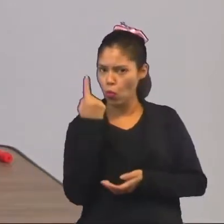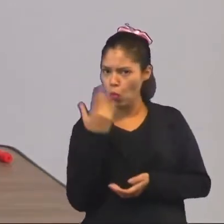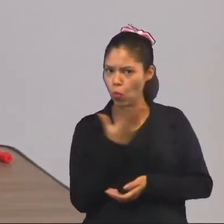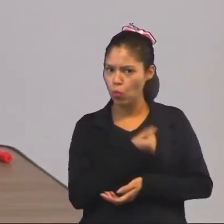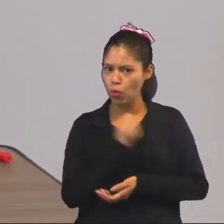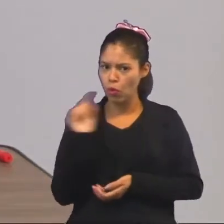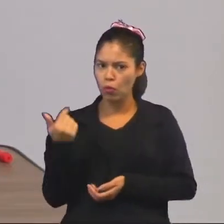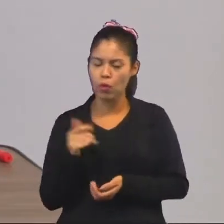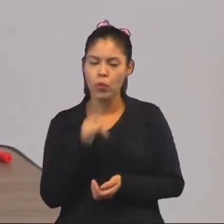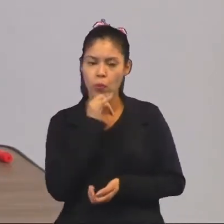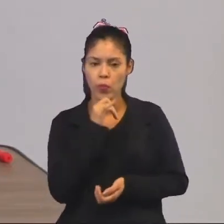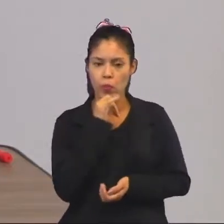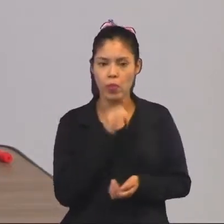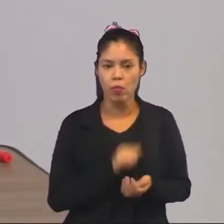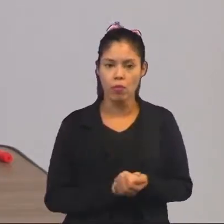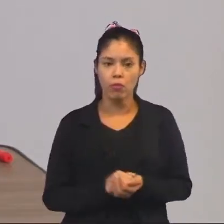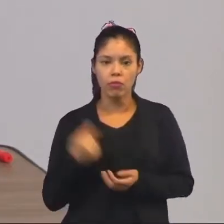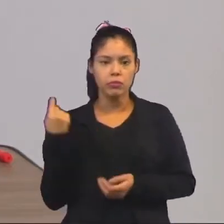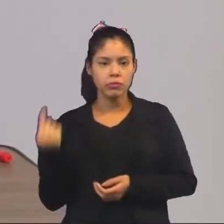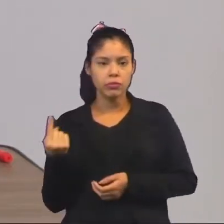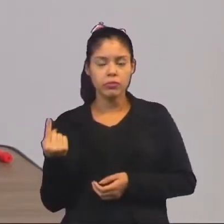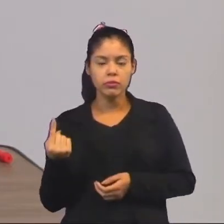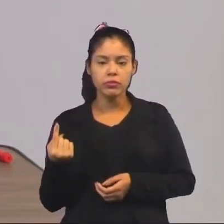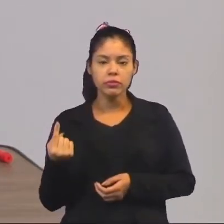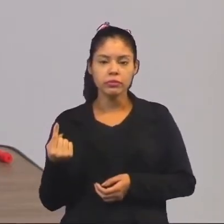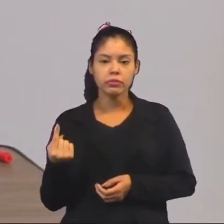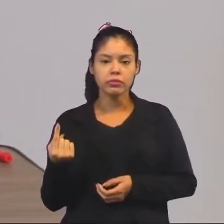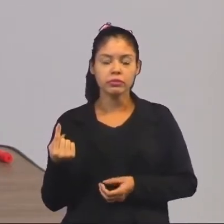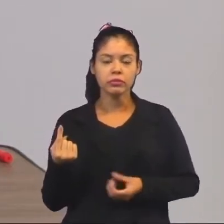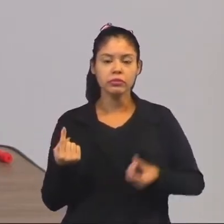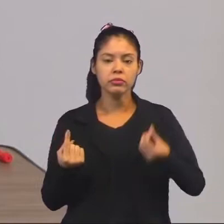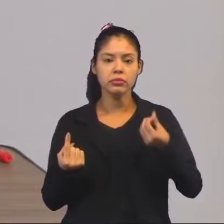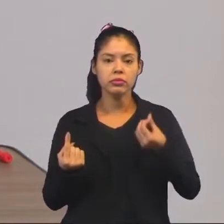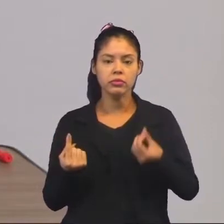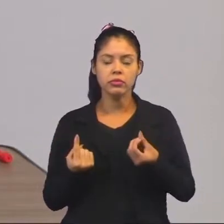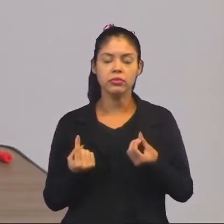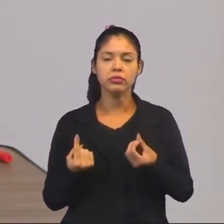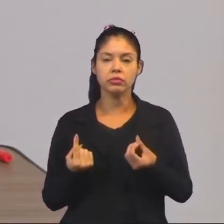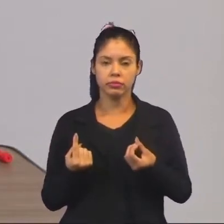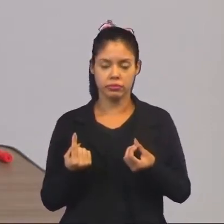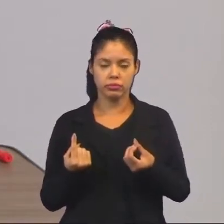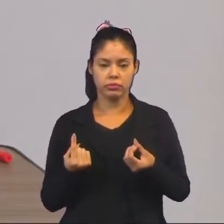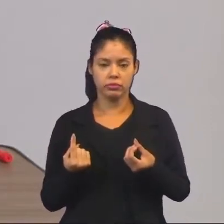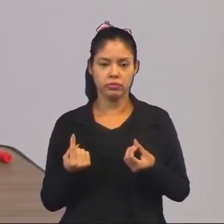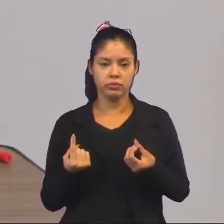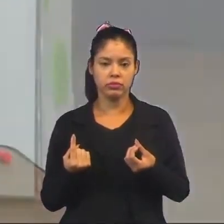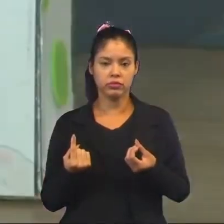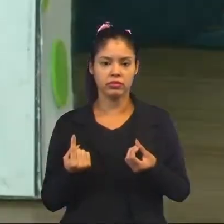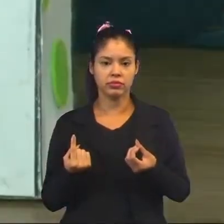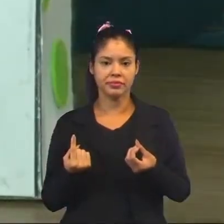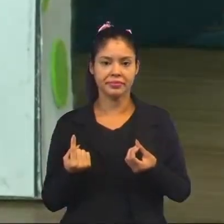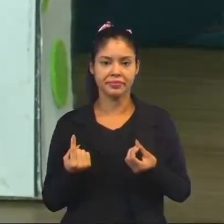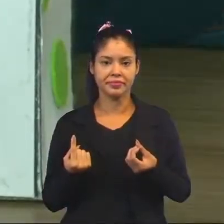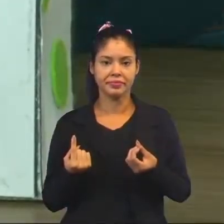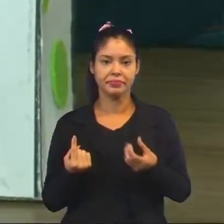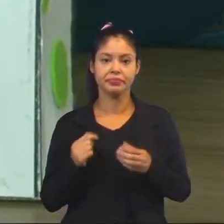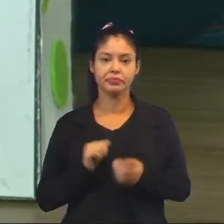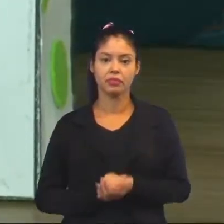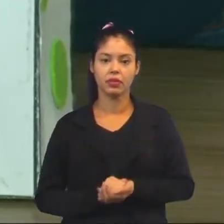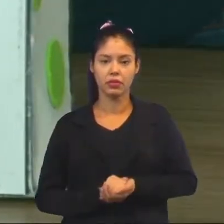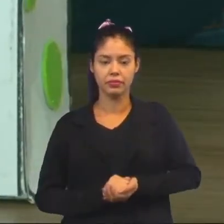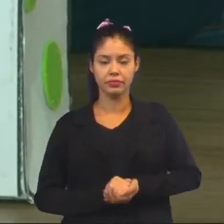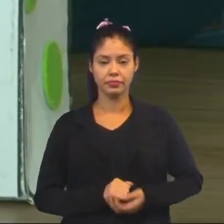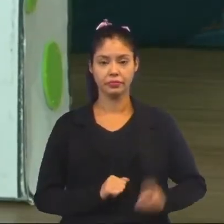número com outro. Por exemplo, aqui eu tenho o número 1, olha só. De sair, eu posso montar 1 com 6,